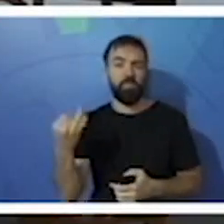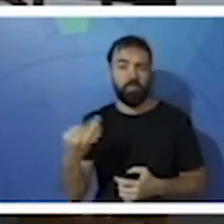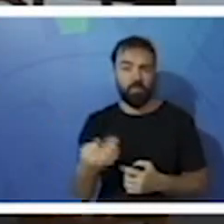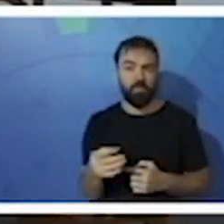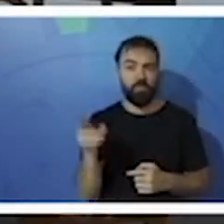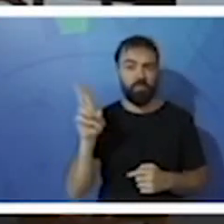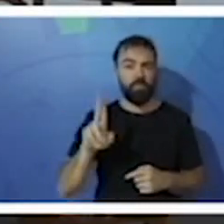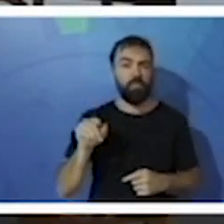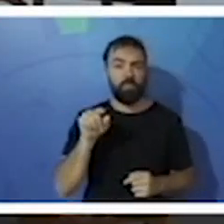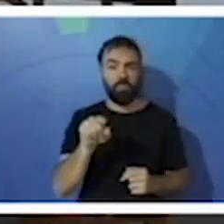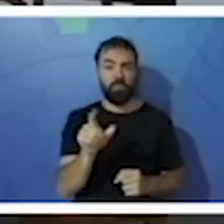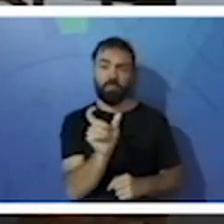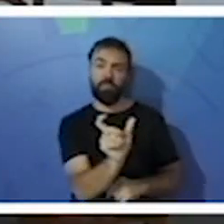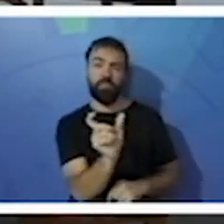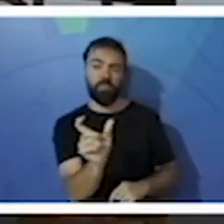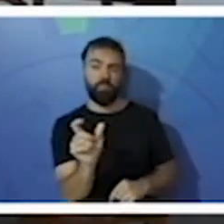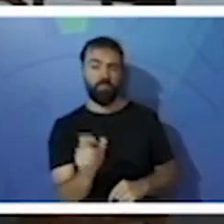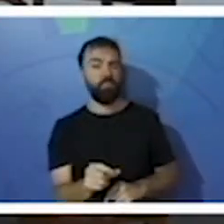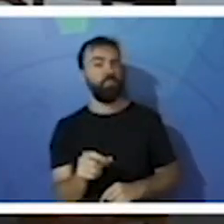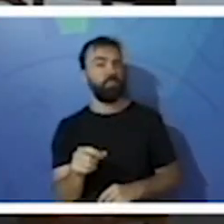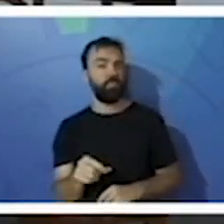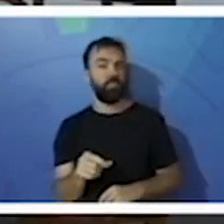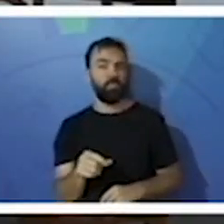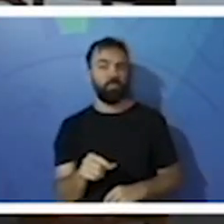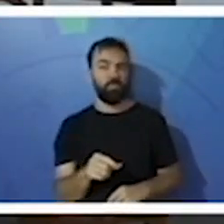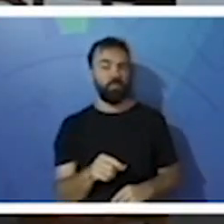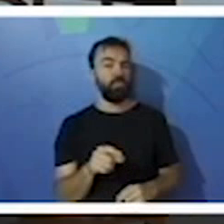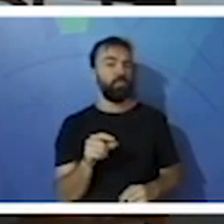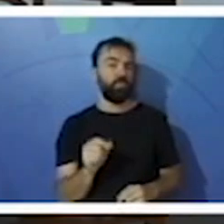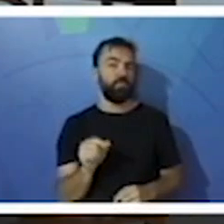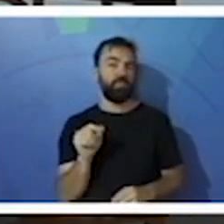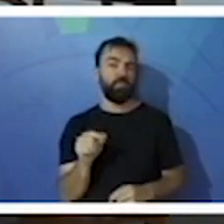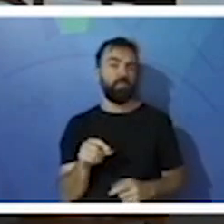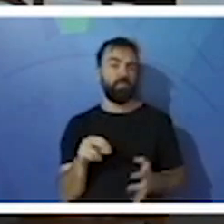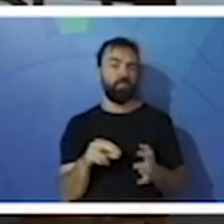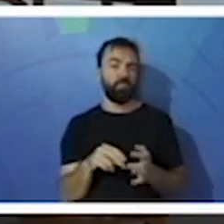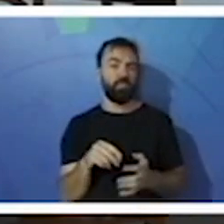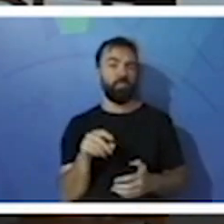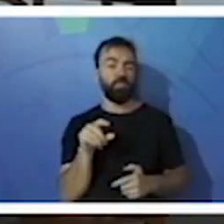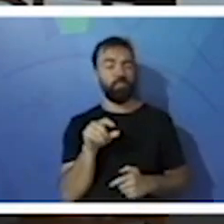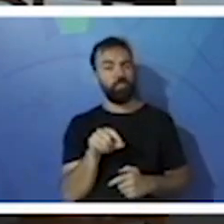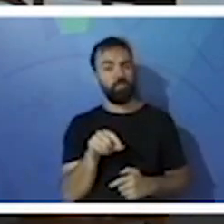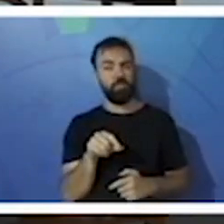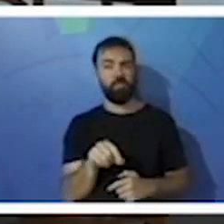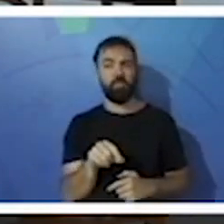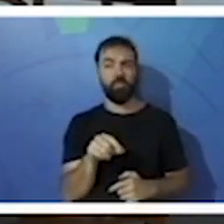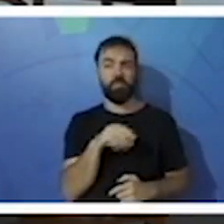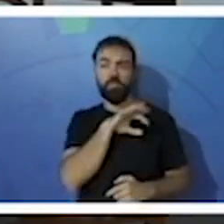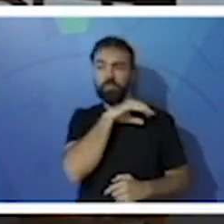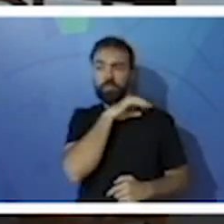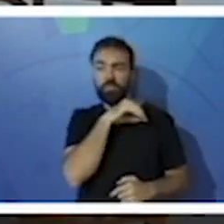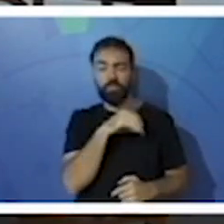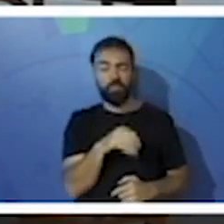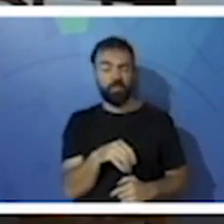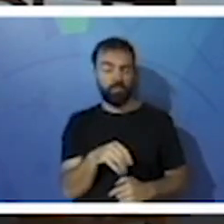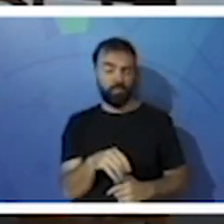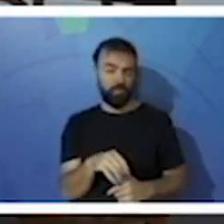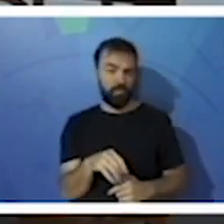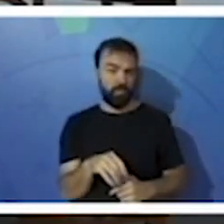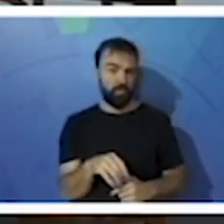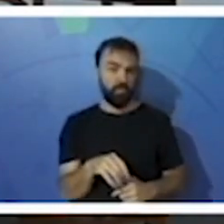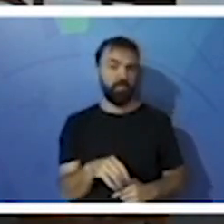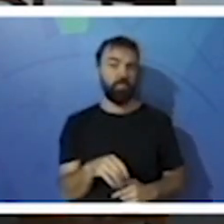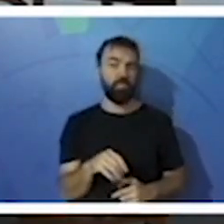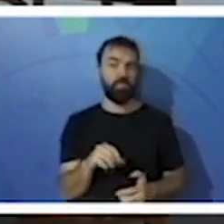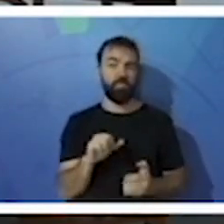palavras o que significa um animal estar adaptado ao seu ambiente. Então, eu vou passar aqui o slide